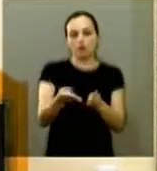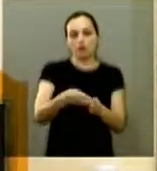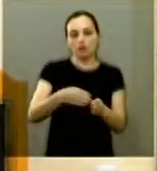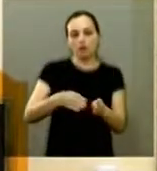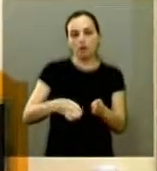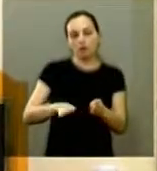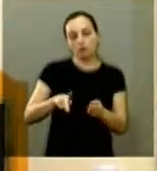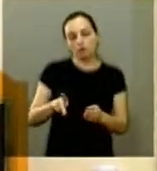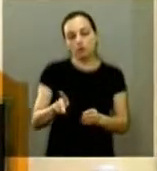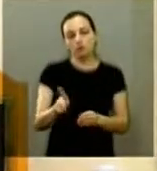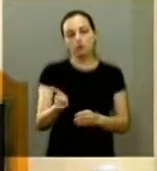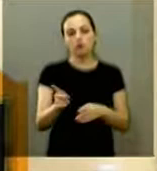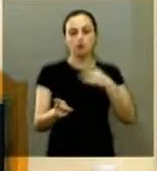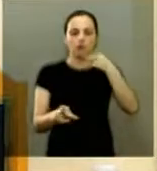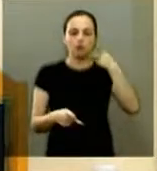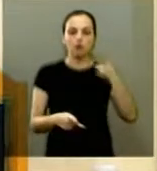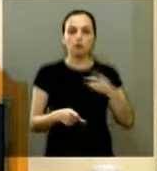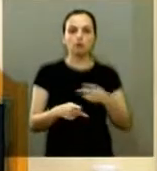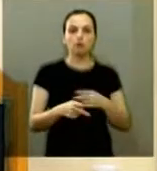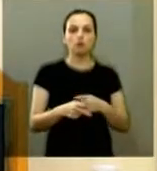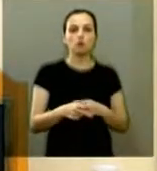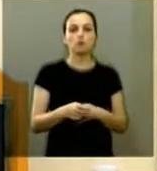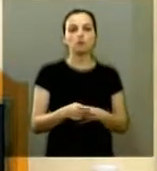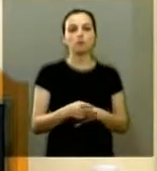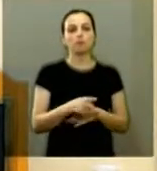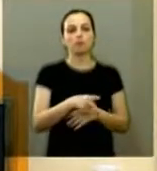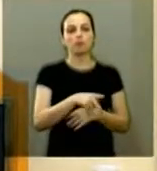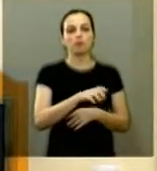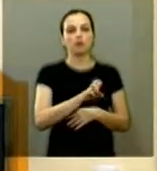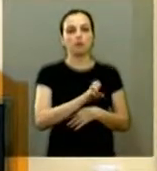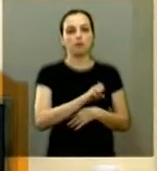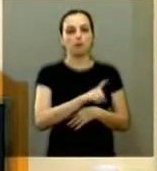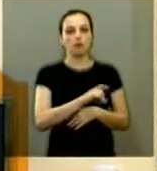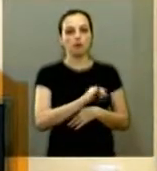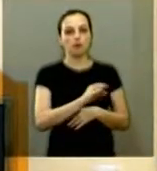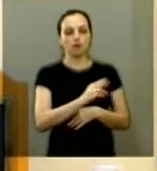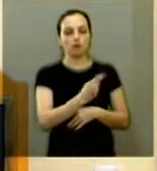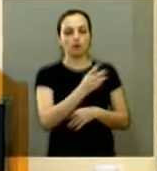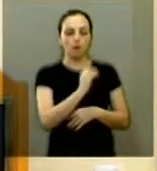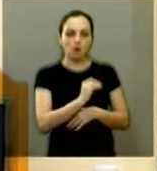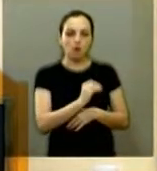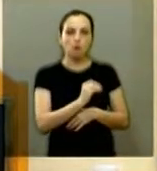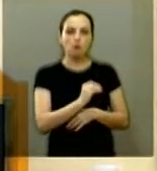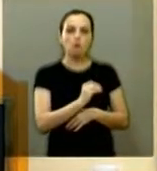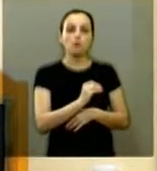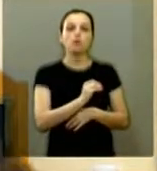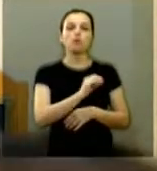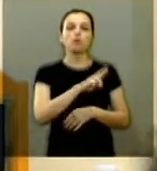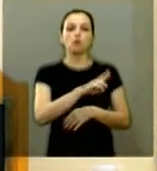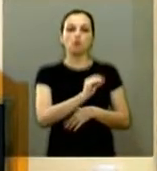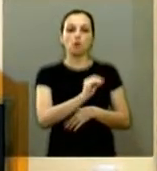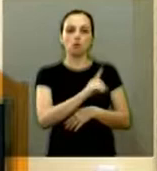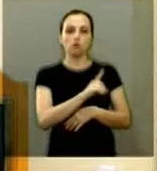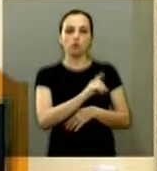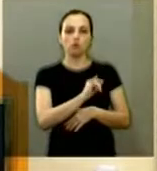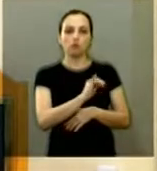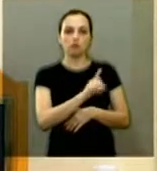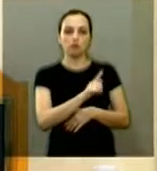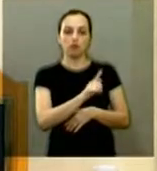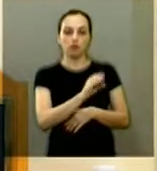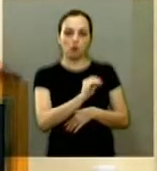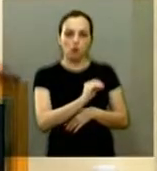Pedrinho Rezi nosso sempre colega Rodrigo coordenador do OP madrinha marina